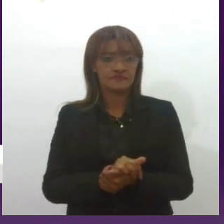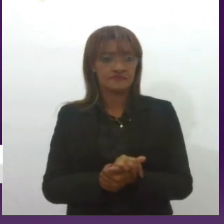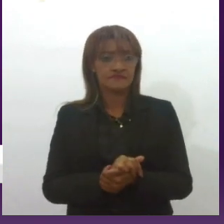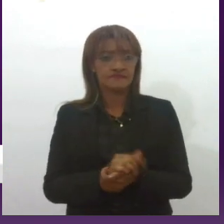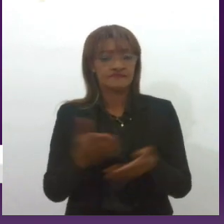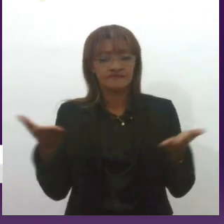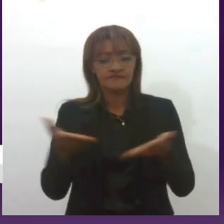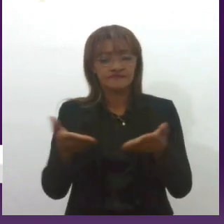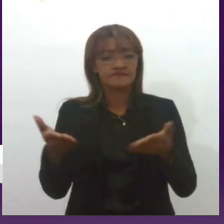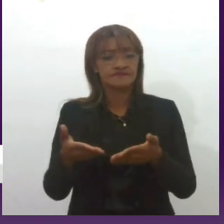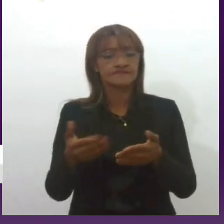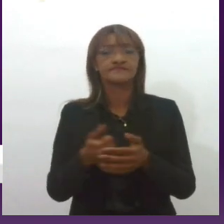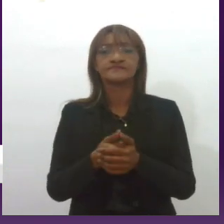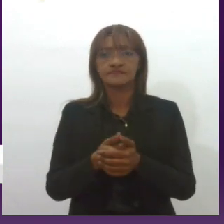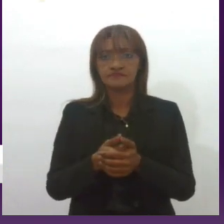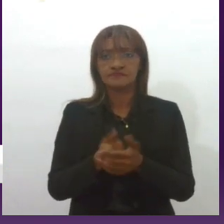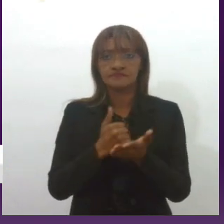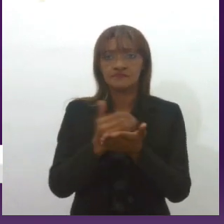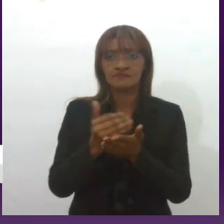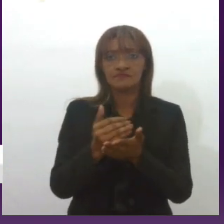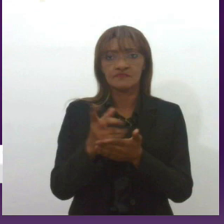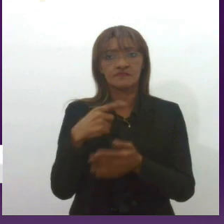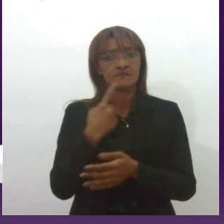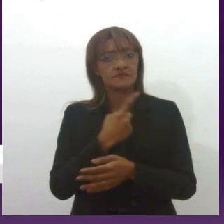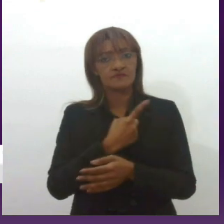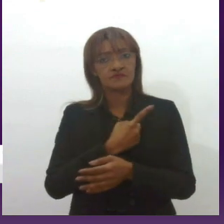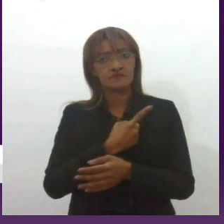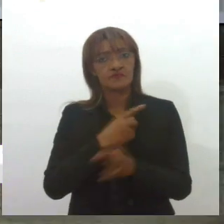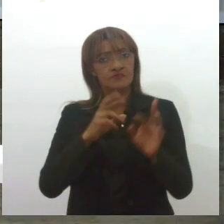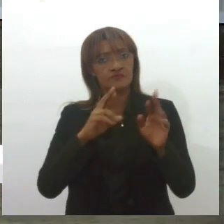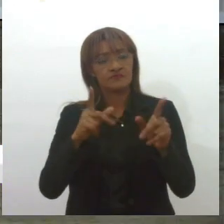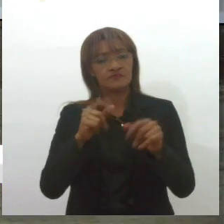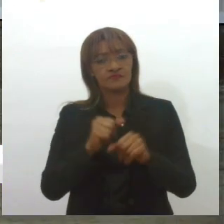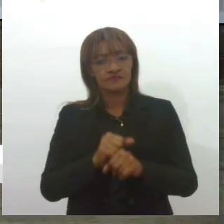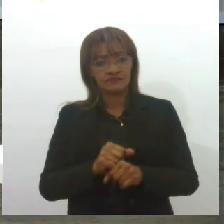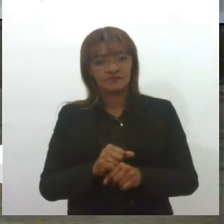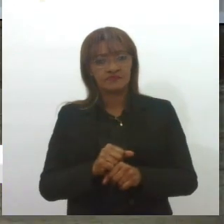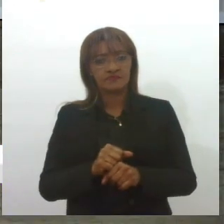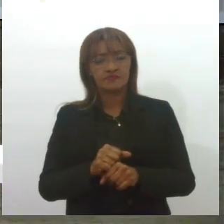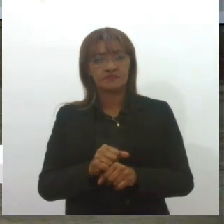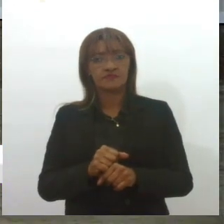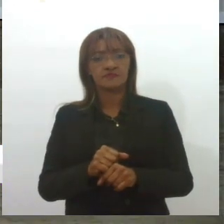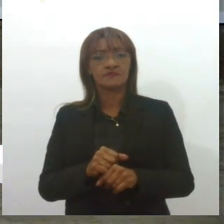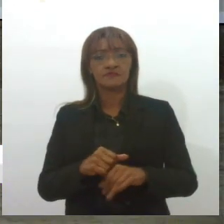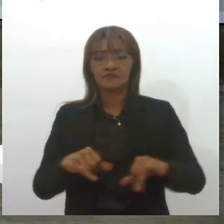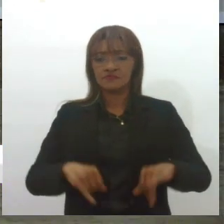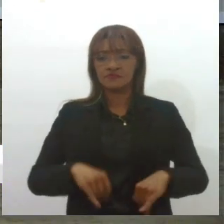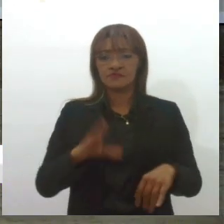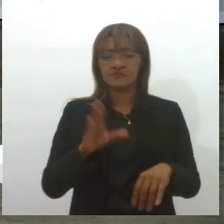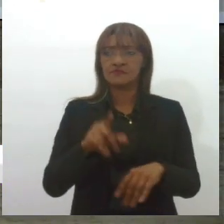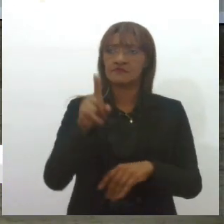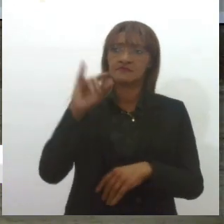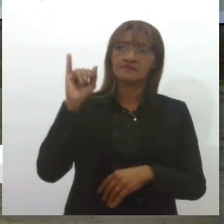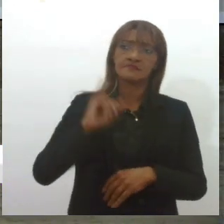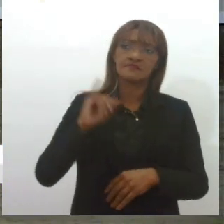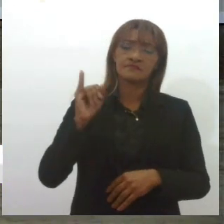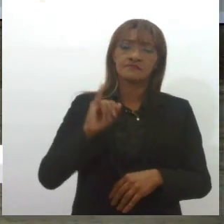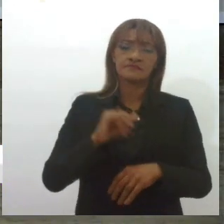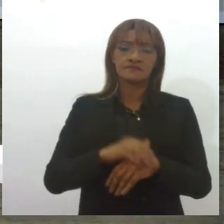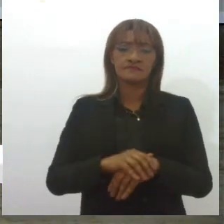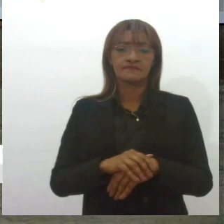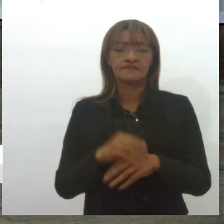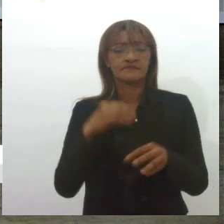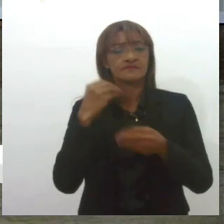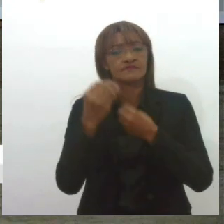entrando, para que não passem pelo que nós passamos. Muito bom, muito bom, muito interessante o seu ponto de vista, como